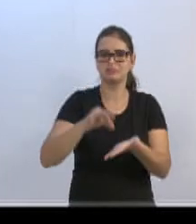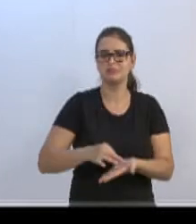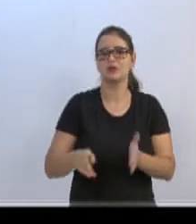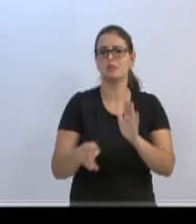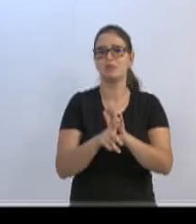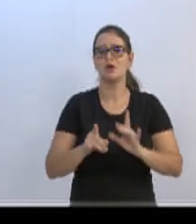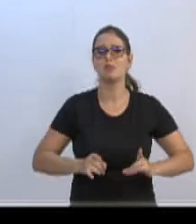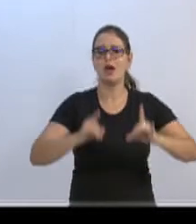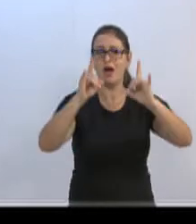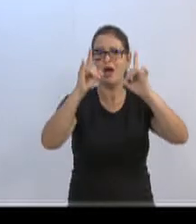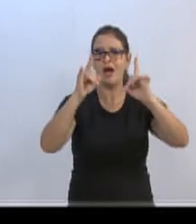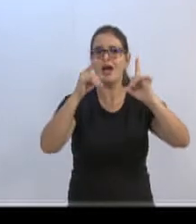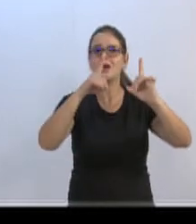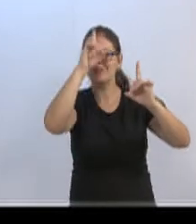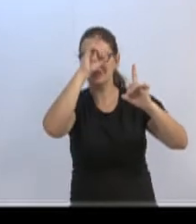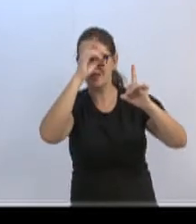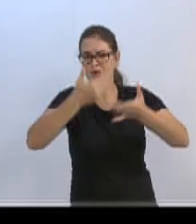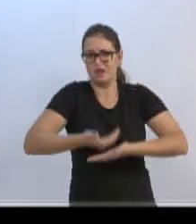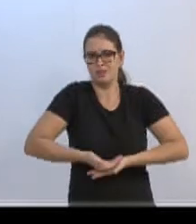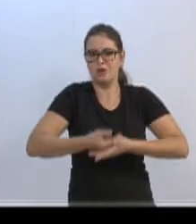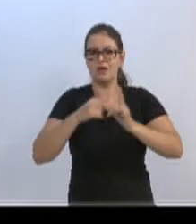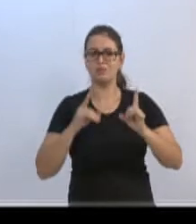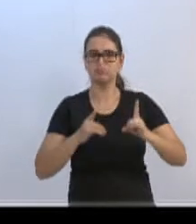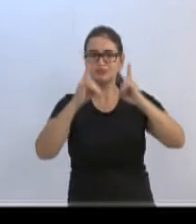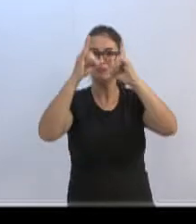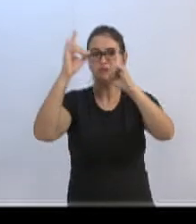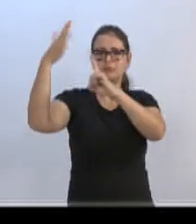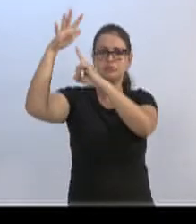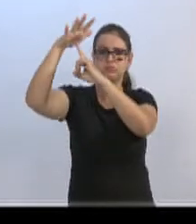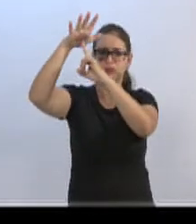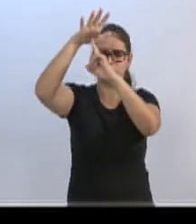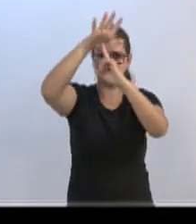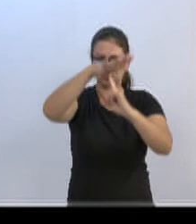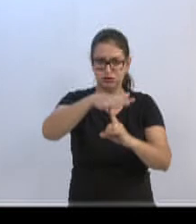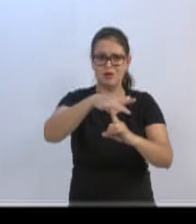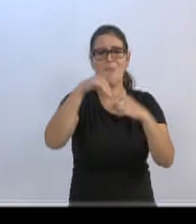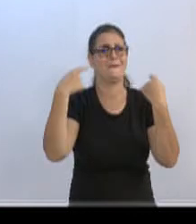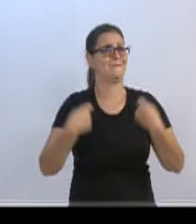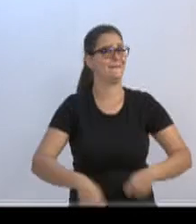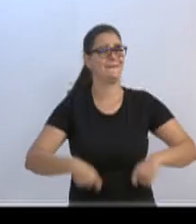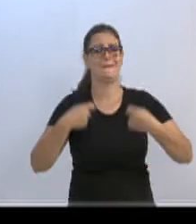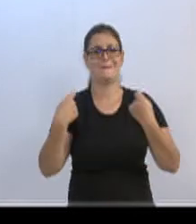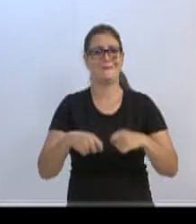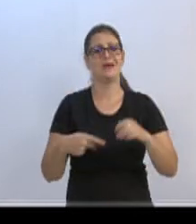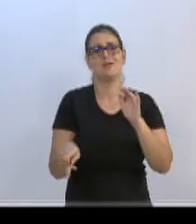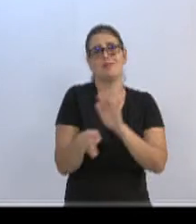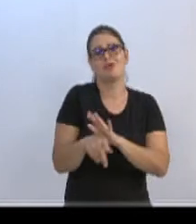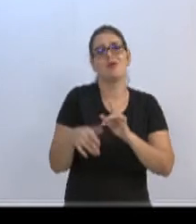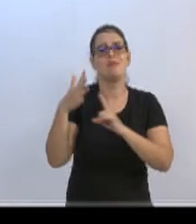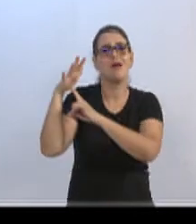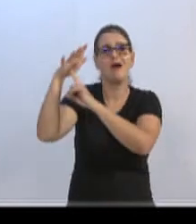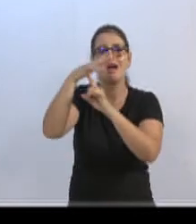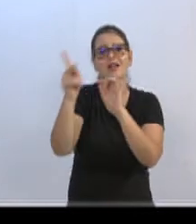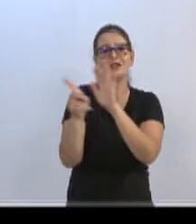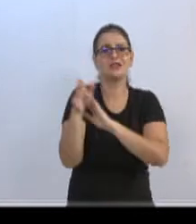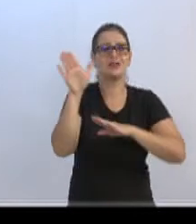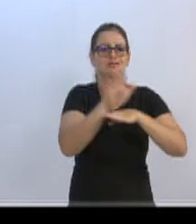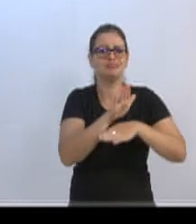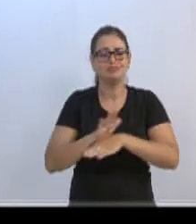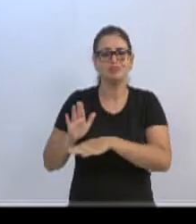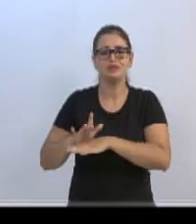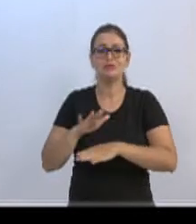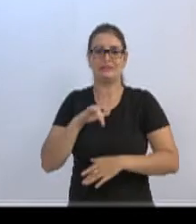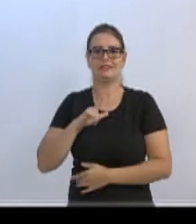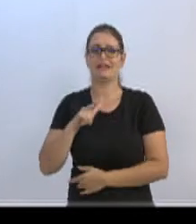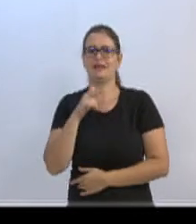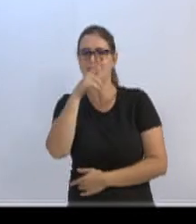para um L. no Hospital Santo Antônio. Temos que ter ali um L. onde o arcanjo possa estar descendo e deixando as